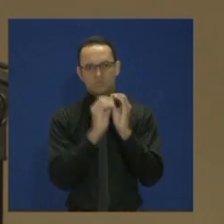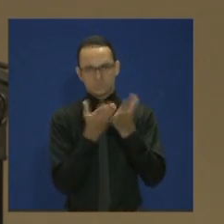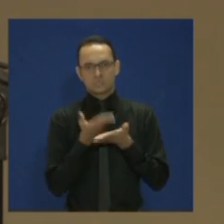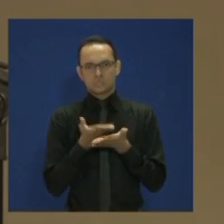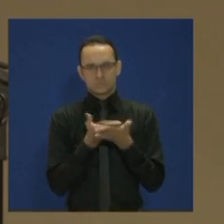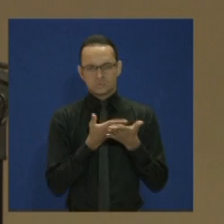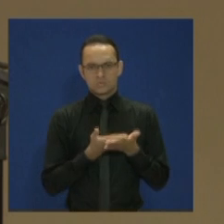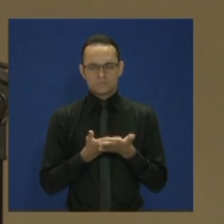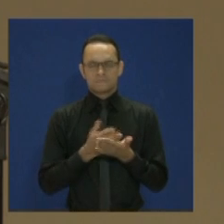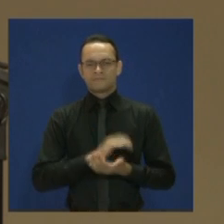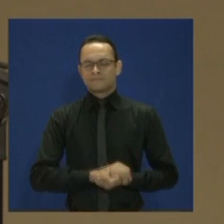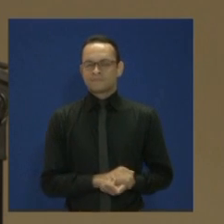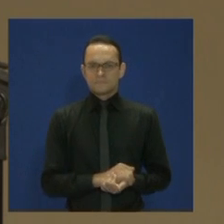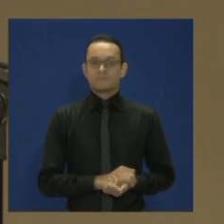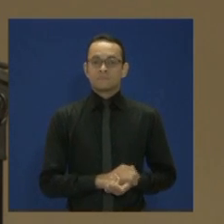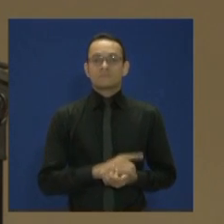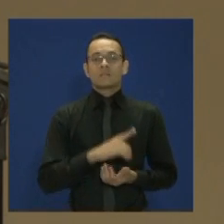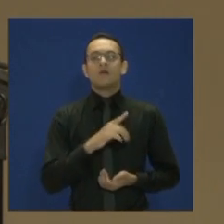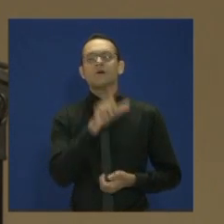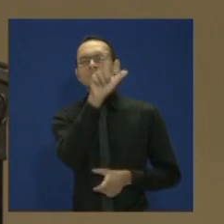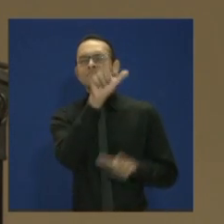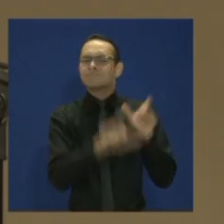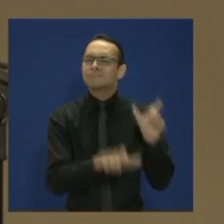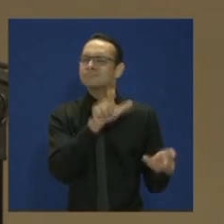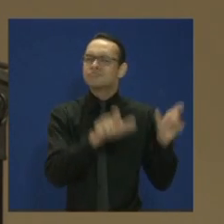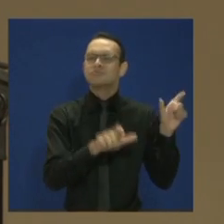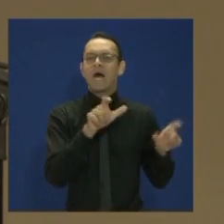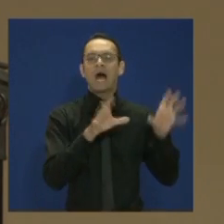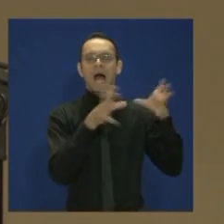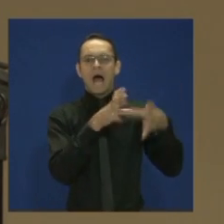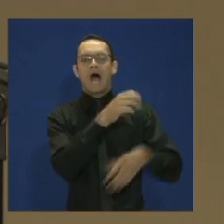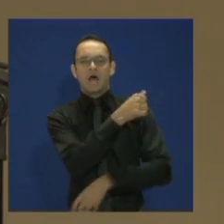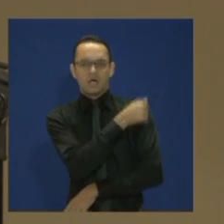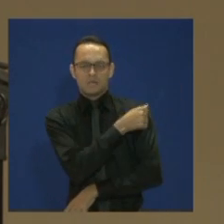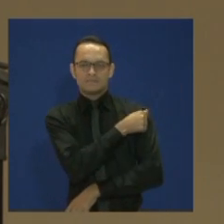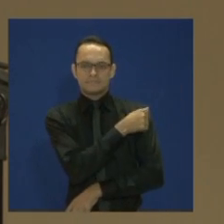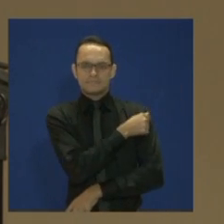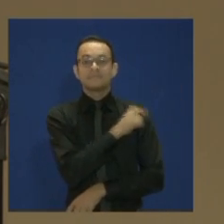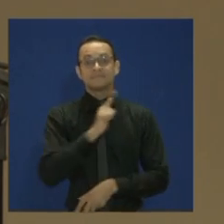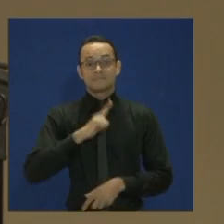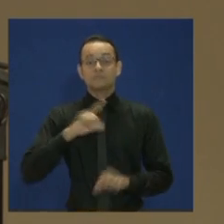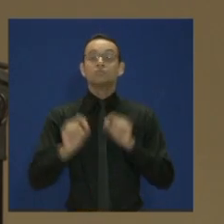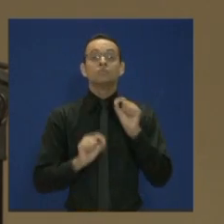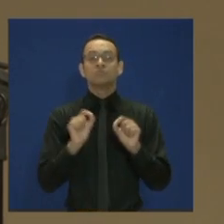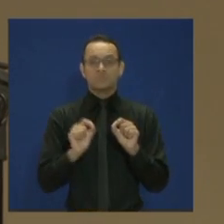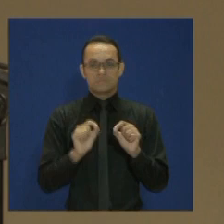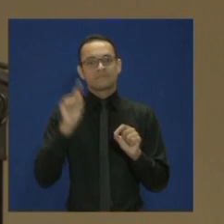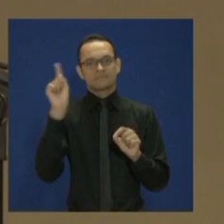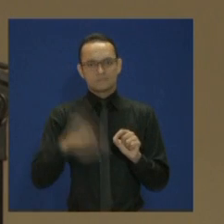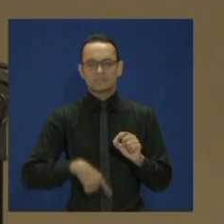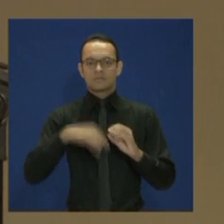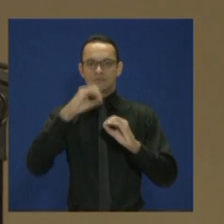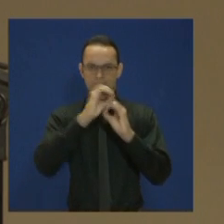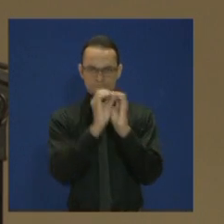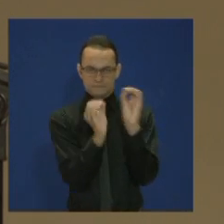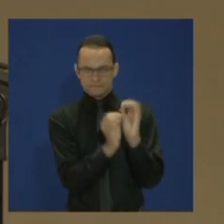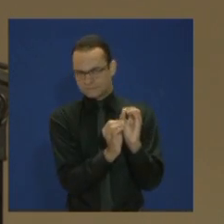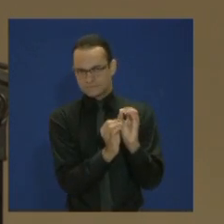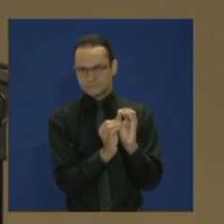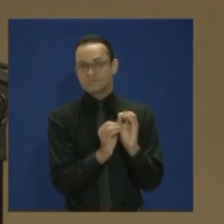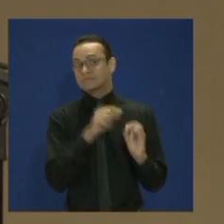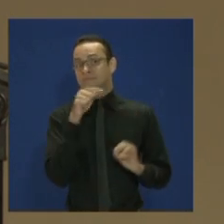Esse número de alunos posiciona essa universidade, a nossa universidade, a Universidade Federal de Goiás,